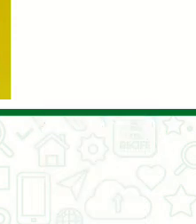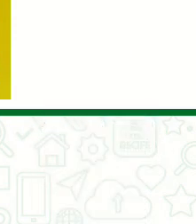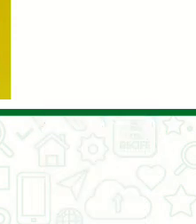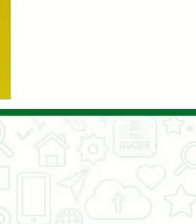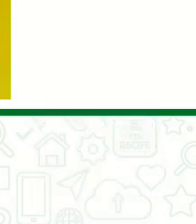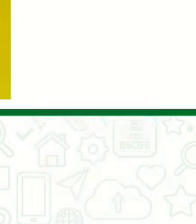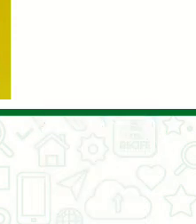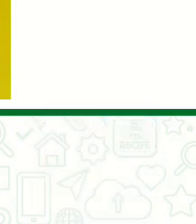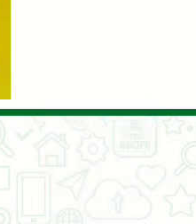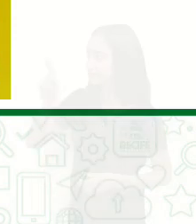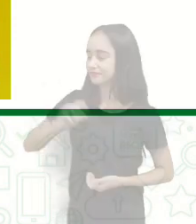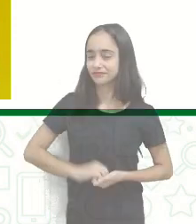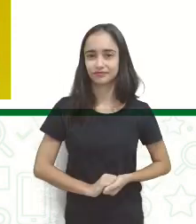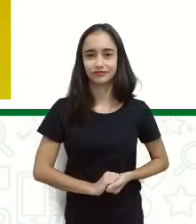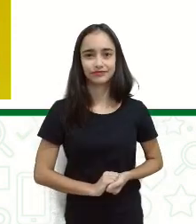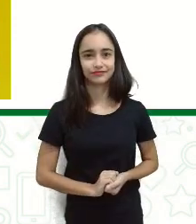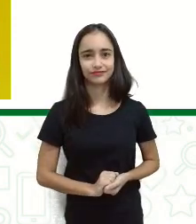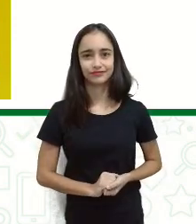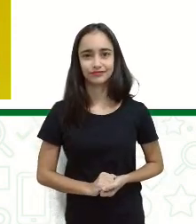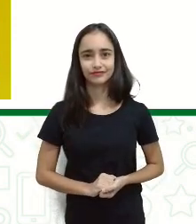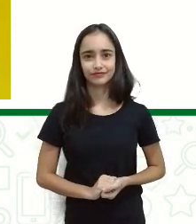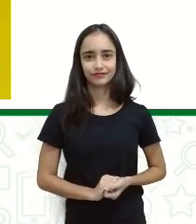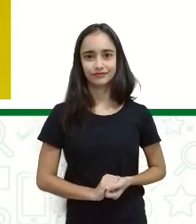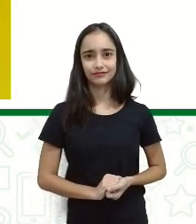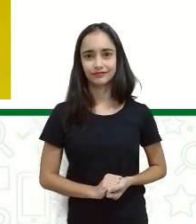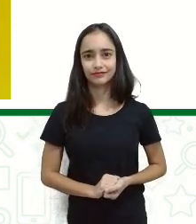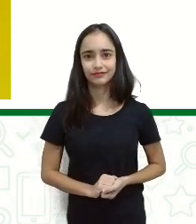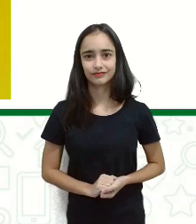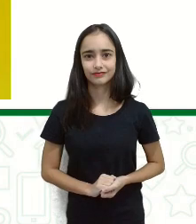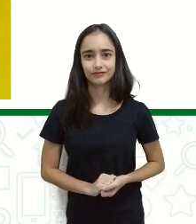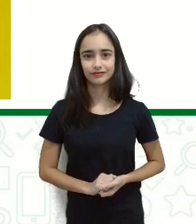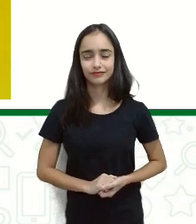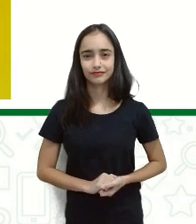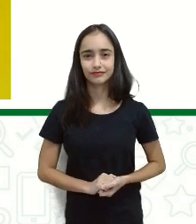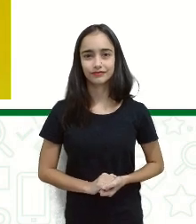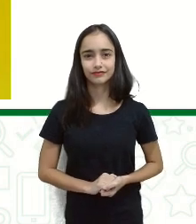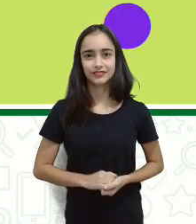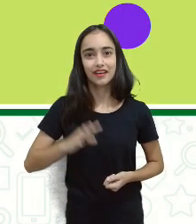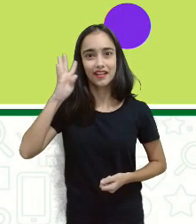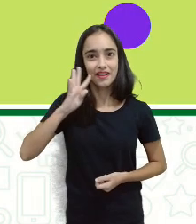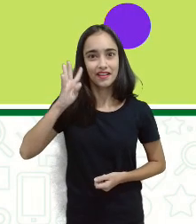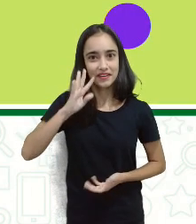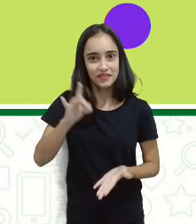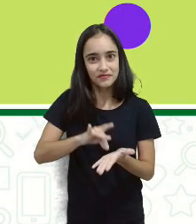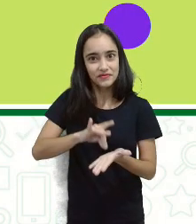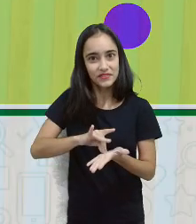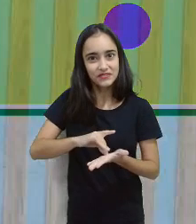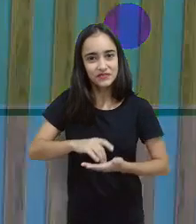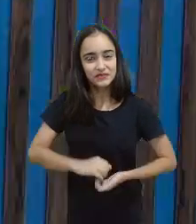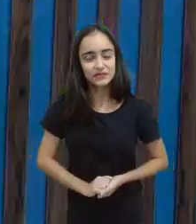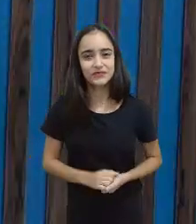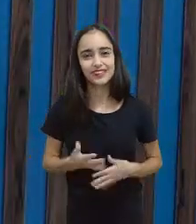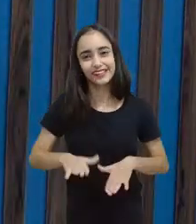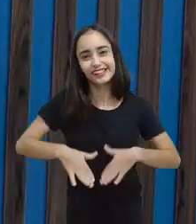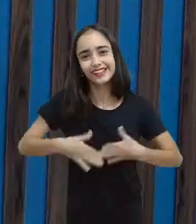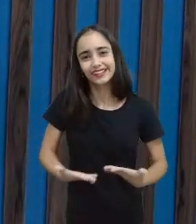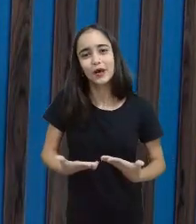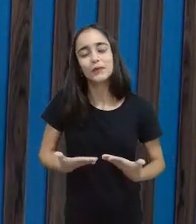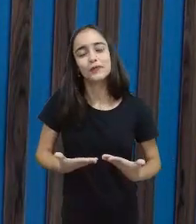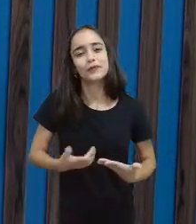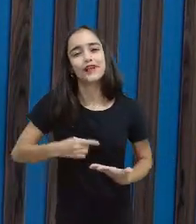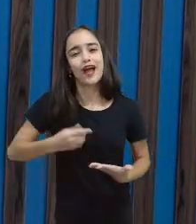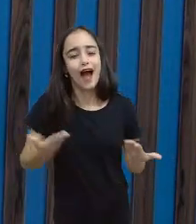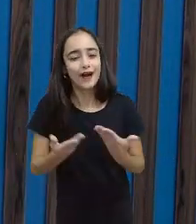Smack! Que é o beijo, né? Olha só que legal! Bom, aí agora a gente